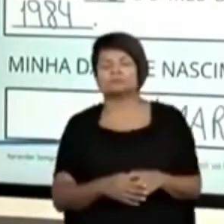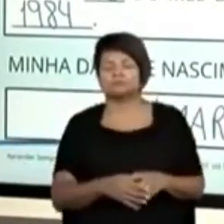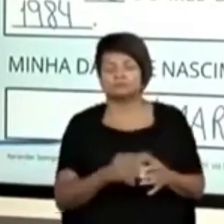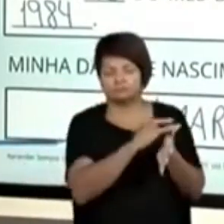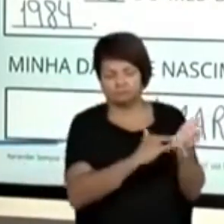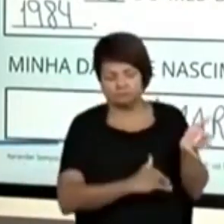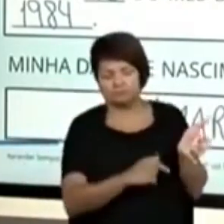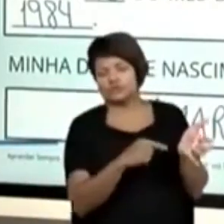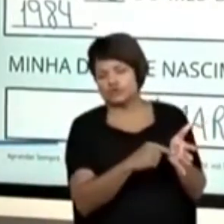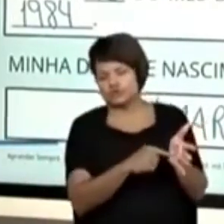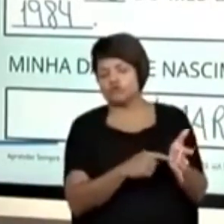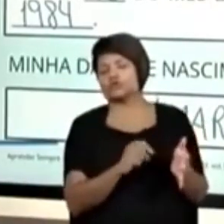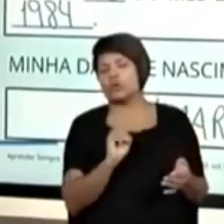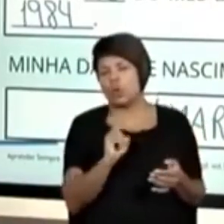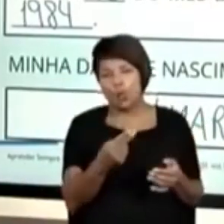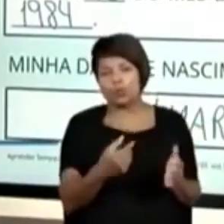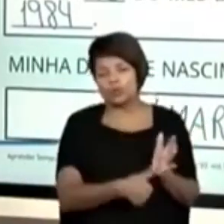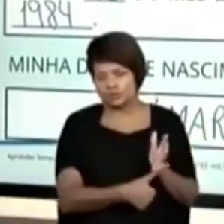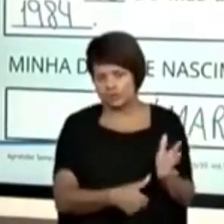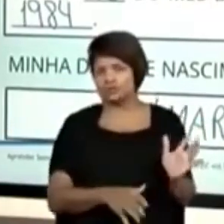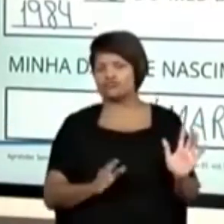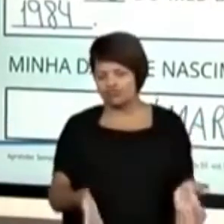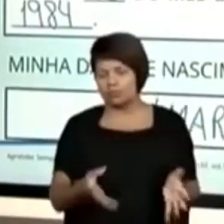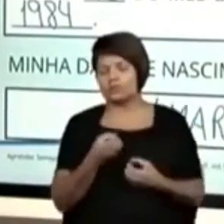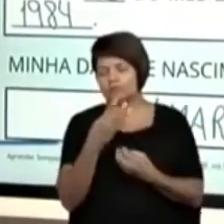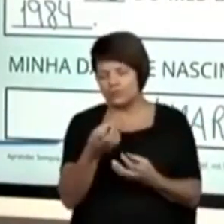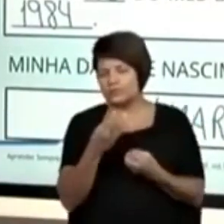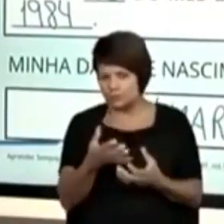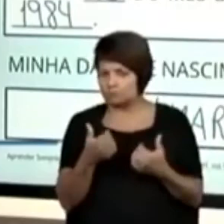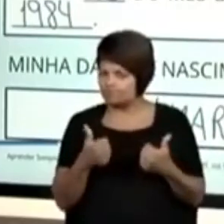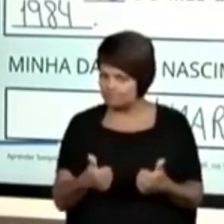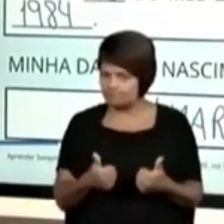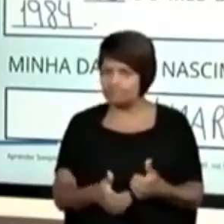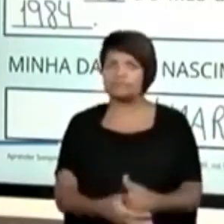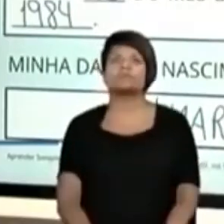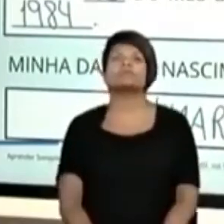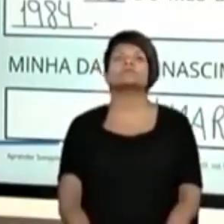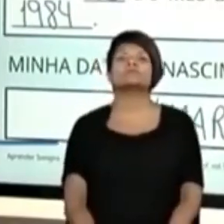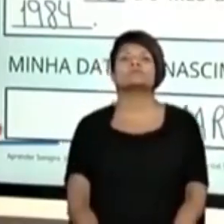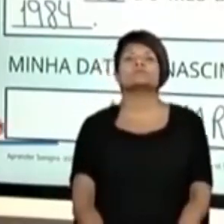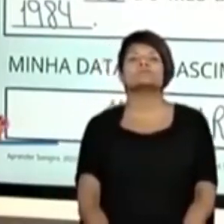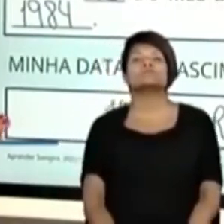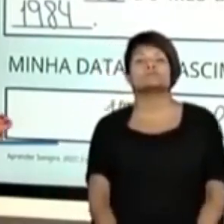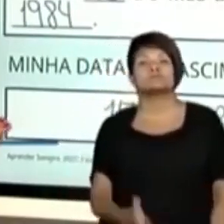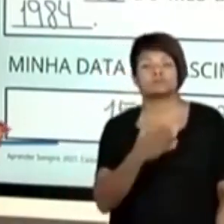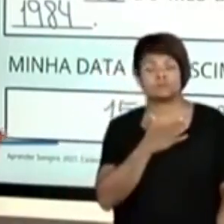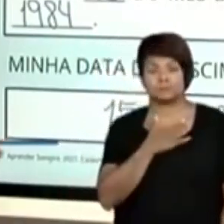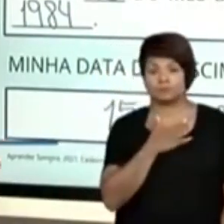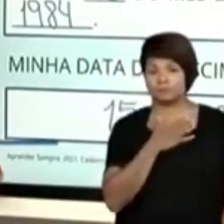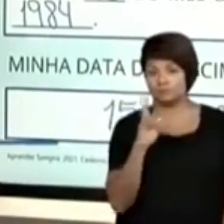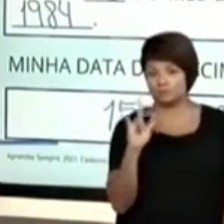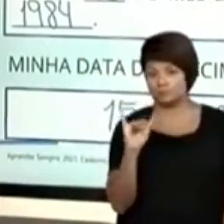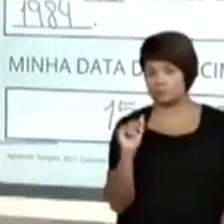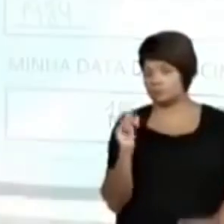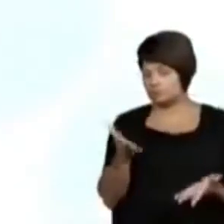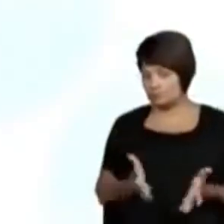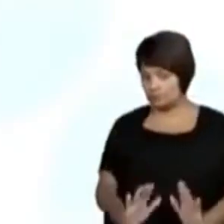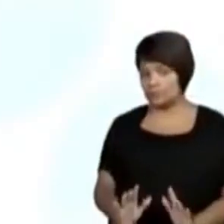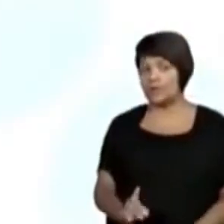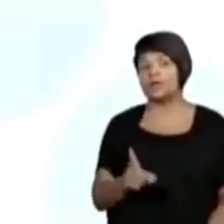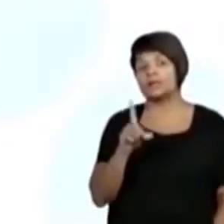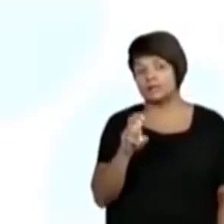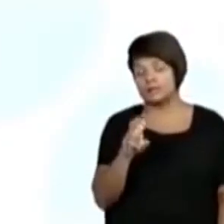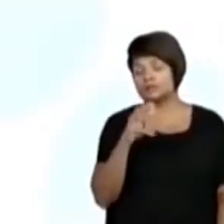pesquisando, porque lá já estão todas essas informações. Tá bom? Então, a minha data de nascimento é 15 de março